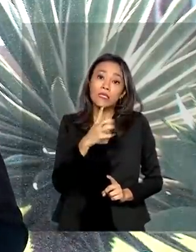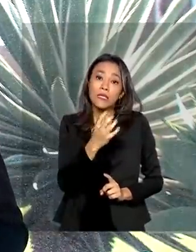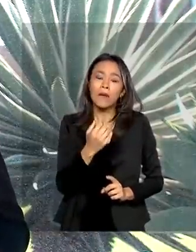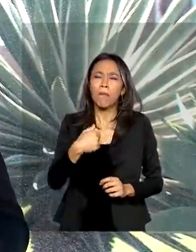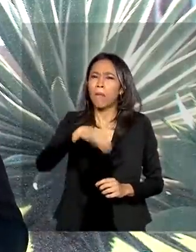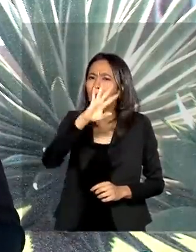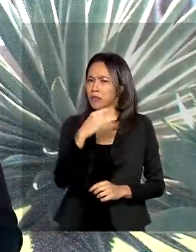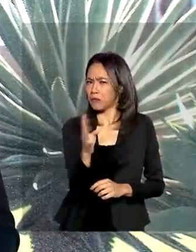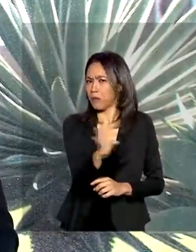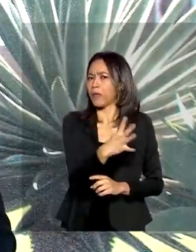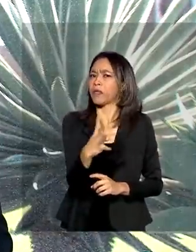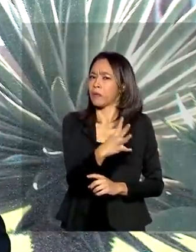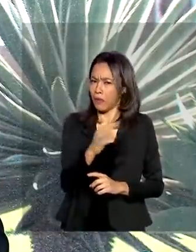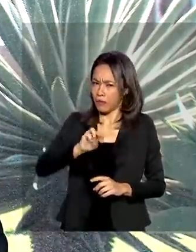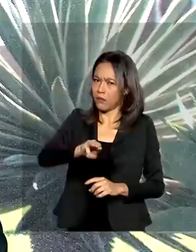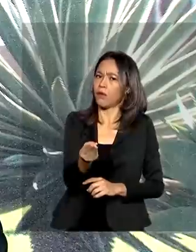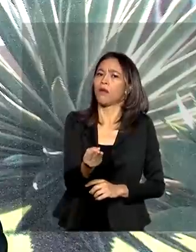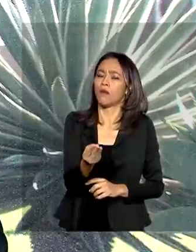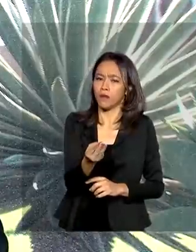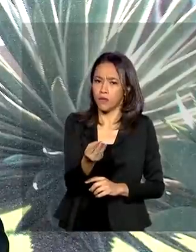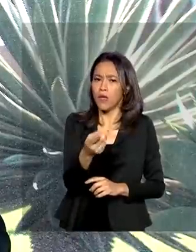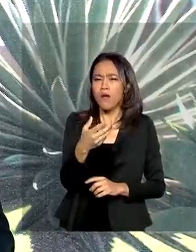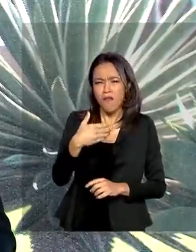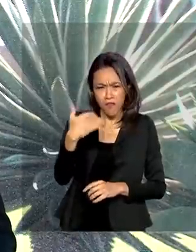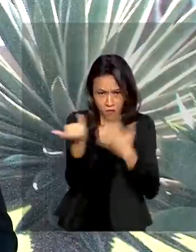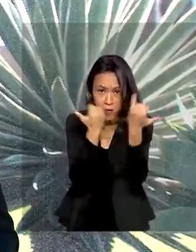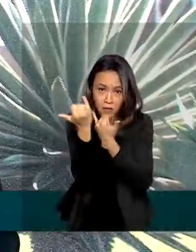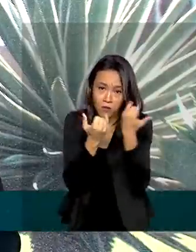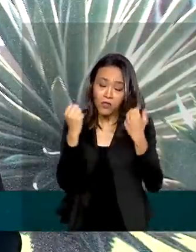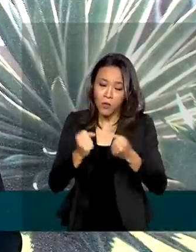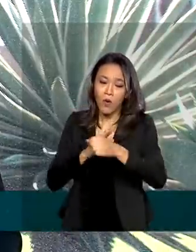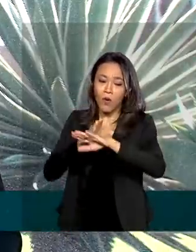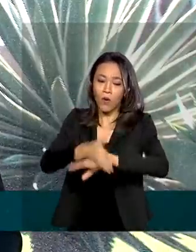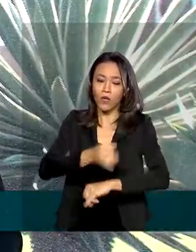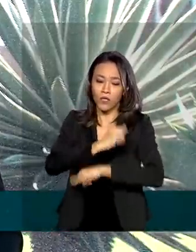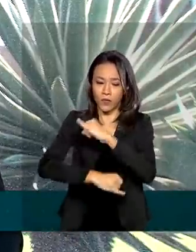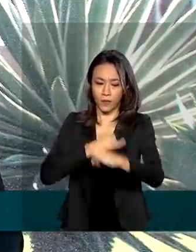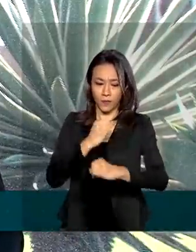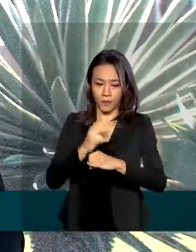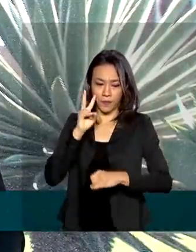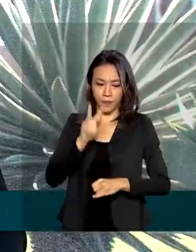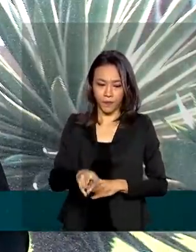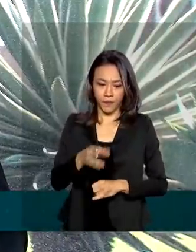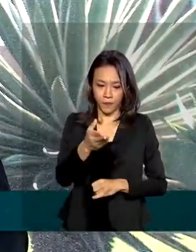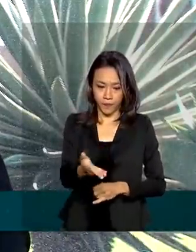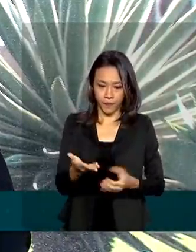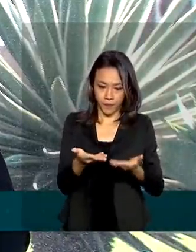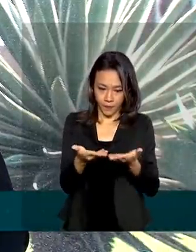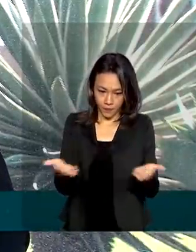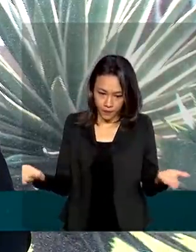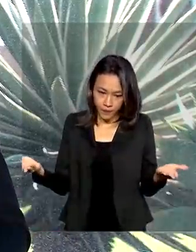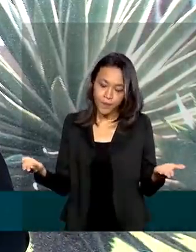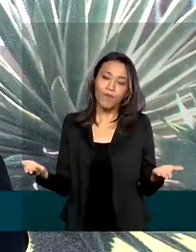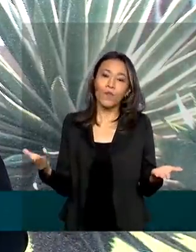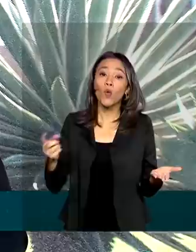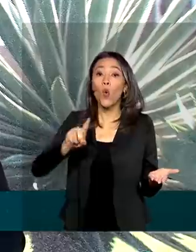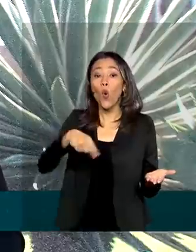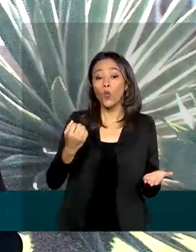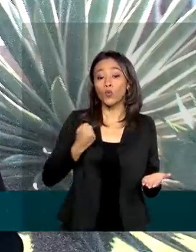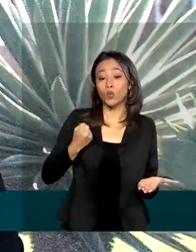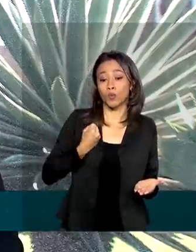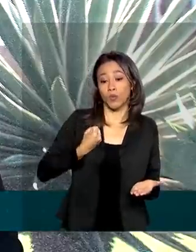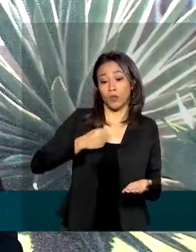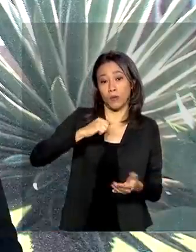milhões. Mais informações podem ser obtidas no site auxílio.caixa.gov.br ou pelo número 111,